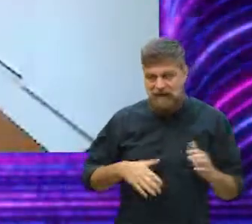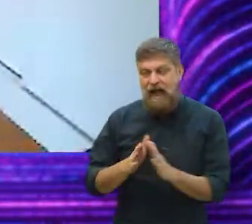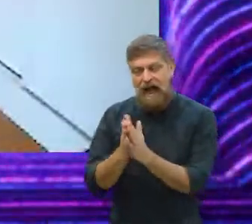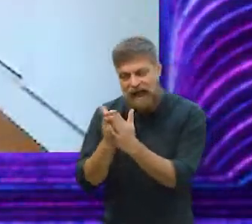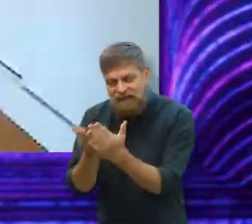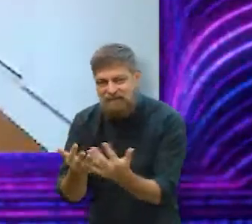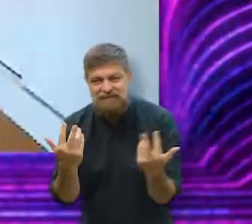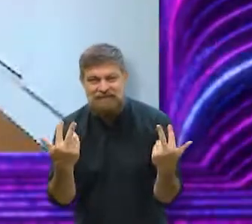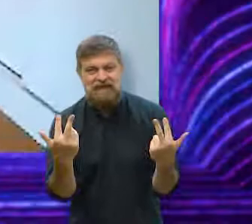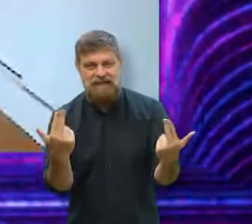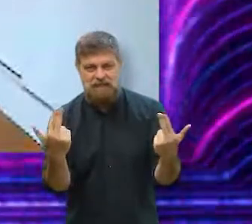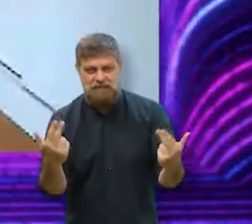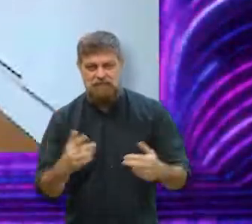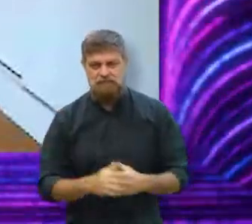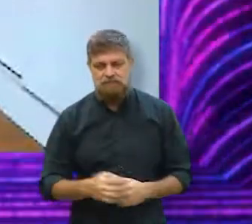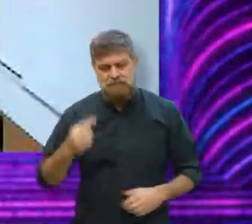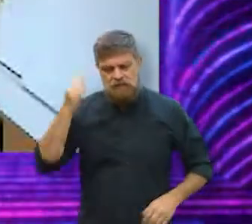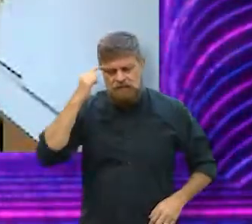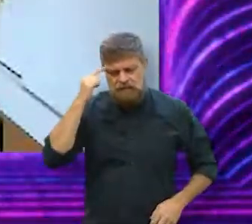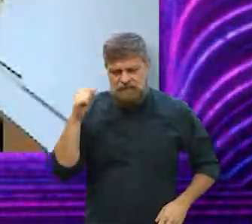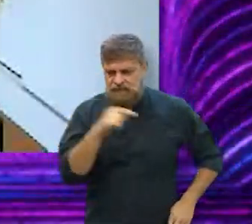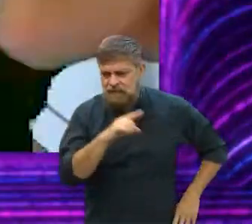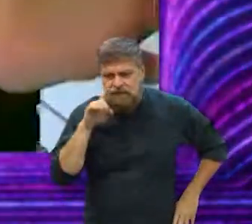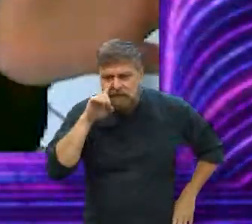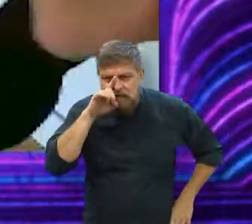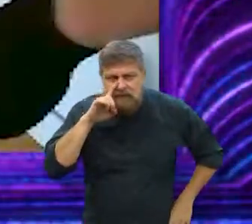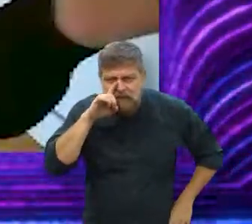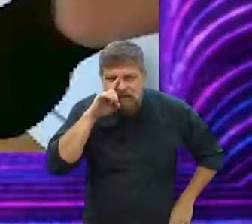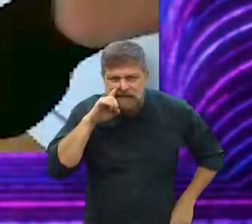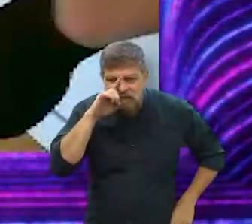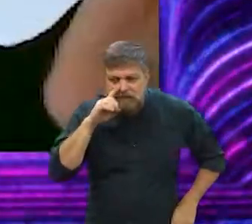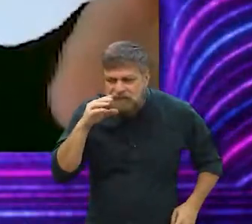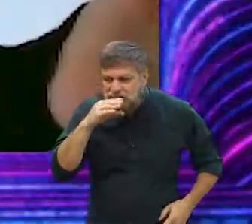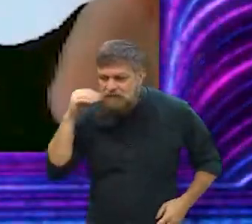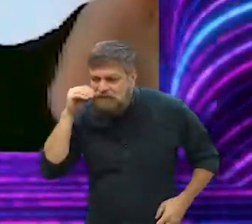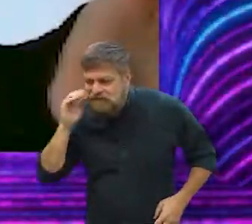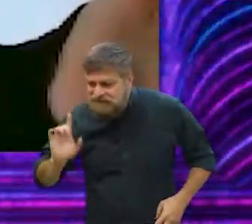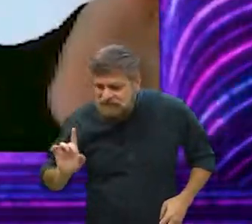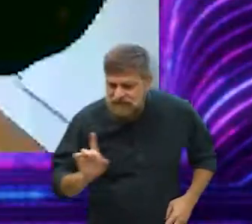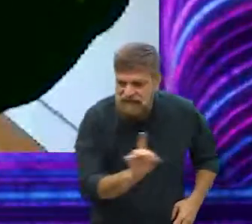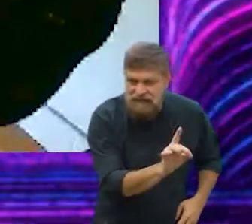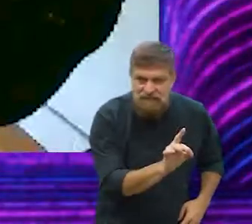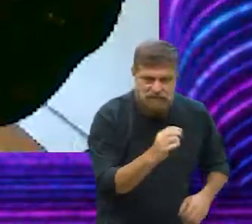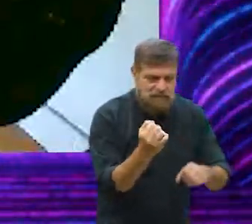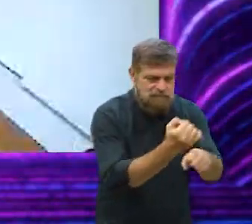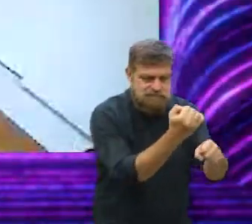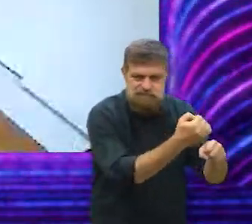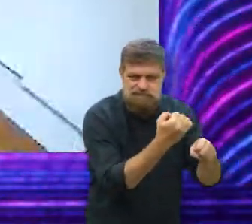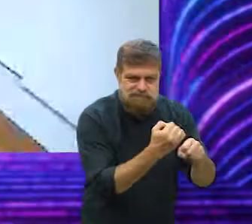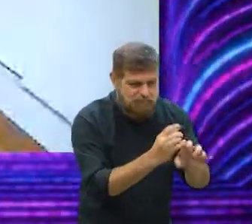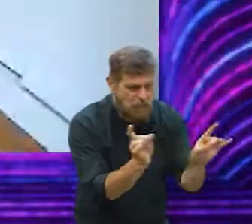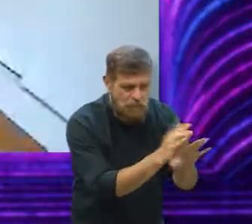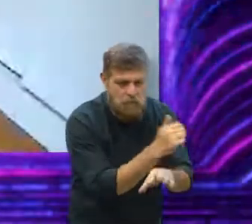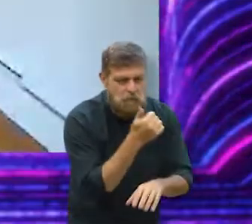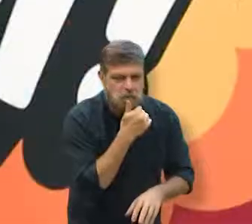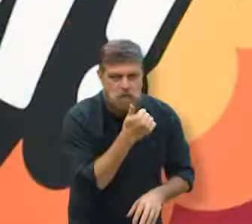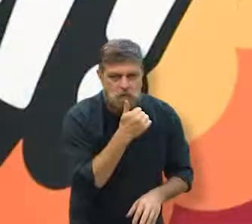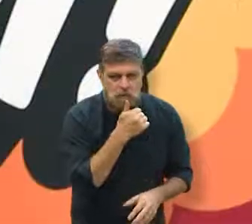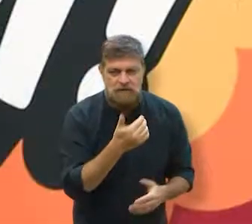livro, tem o Esqueleto. Você pode pensar hoje em dia, meu, que perigo, né, ser adolescente num lugar que não acabou de construir.